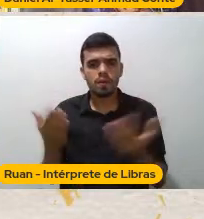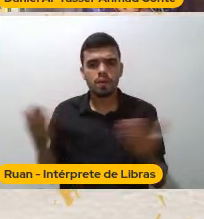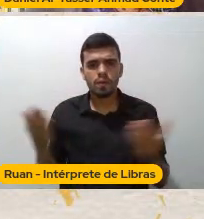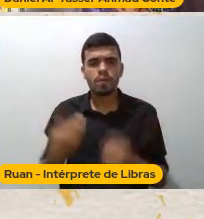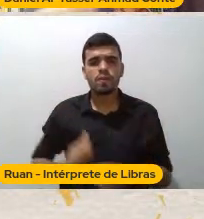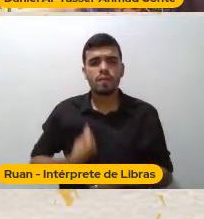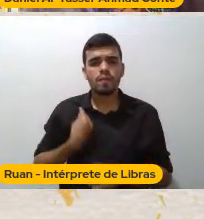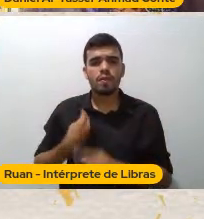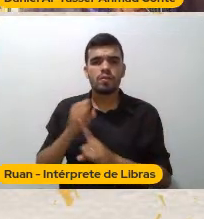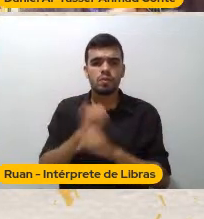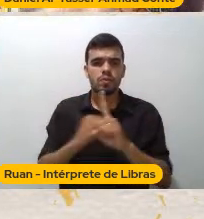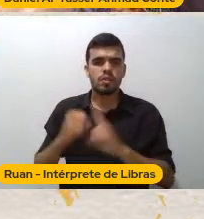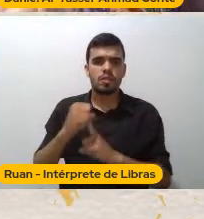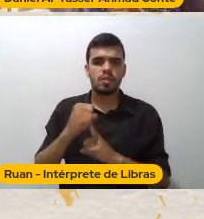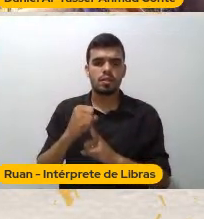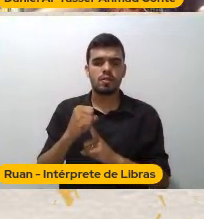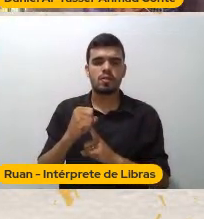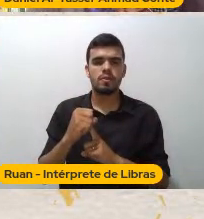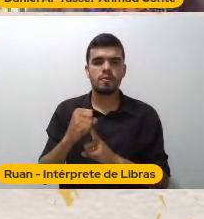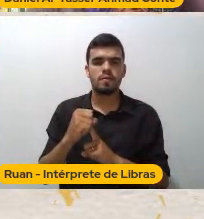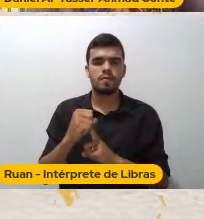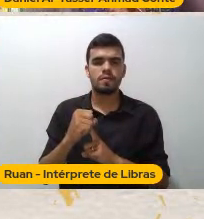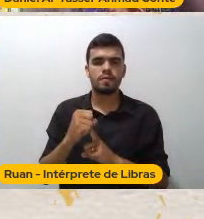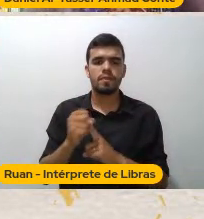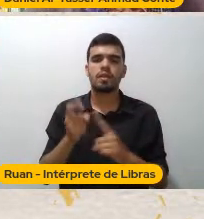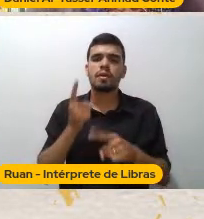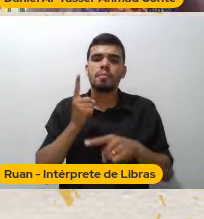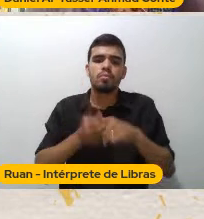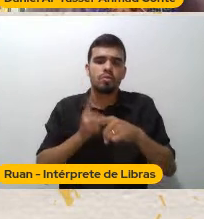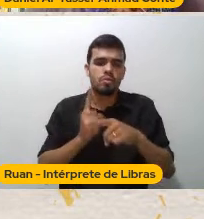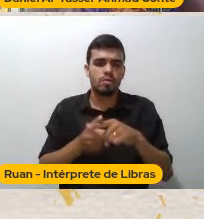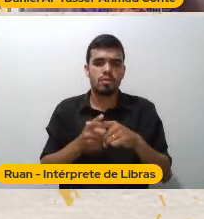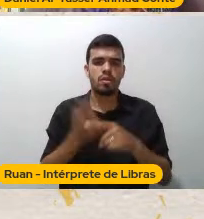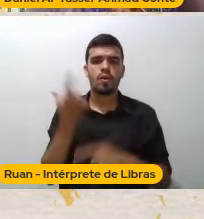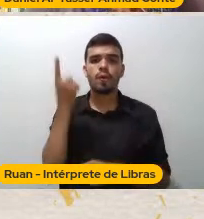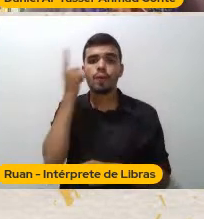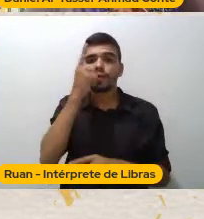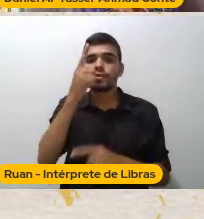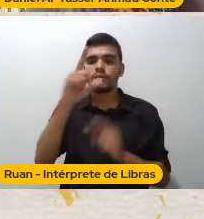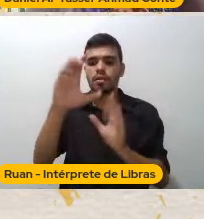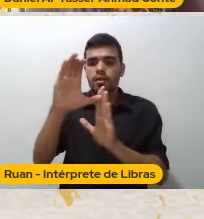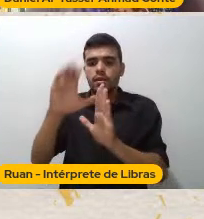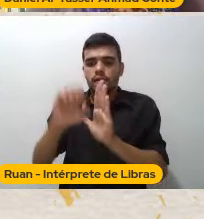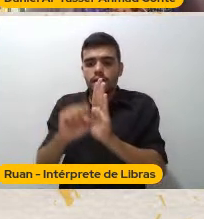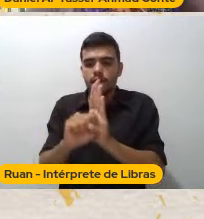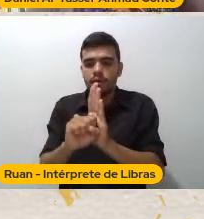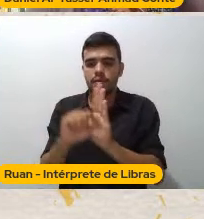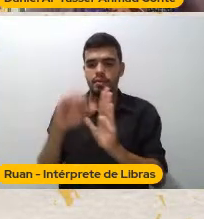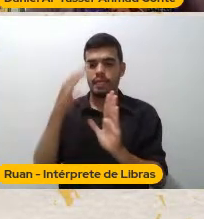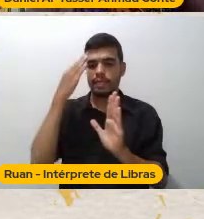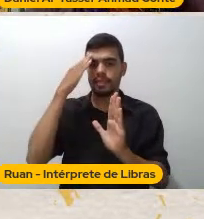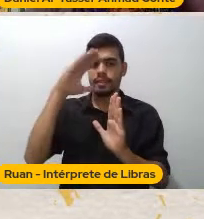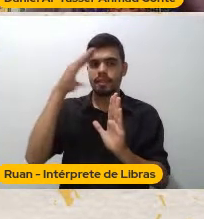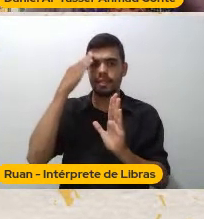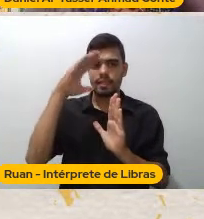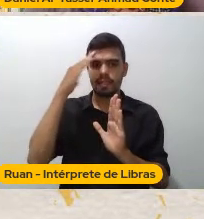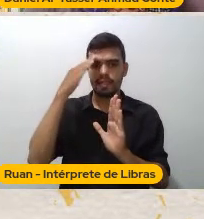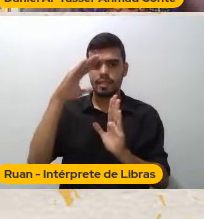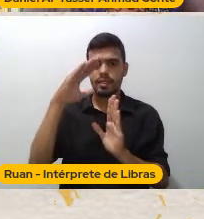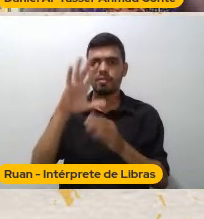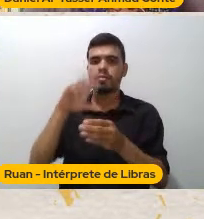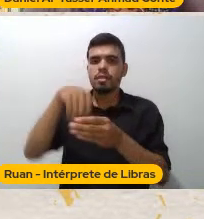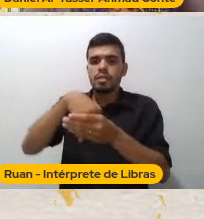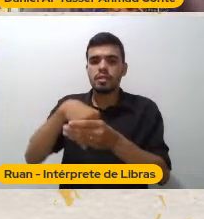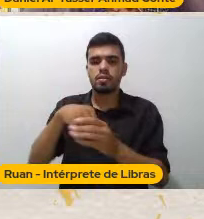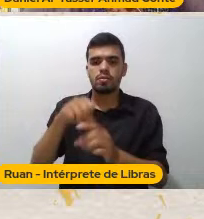Reestabelecer E rearranjar Simbolicamente A sua condição Na sociedade Para que